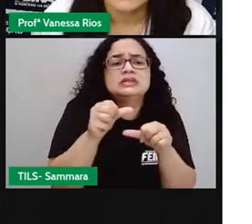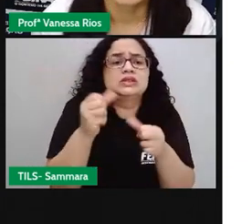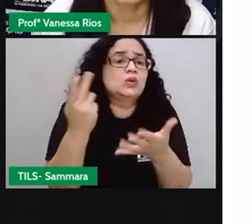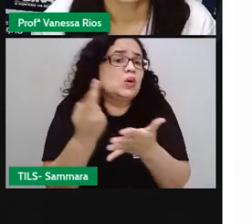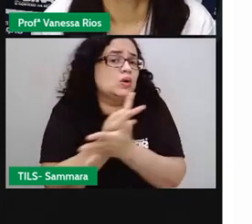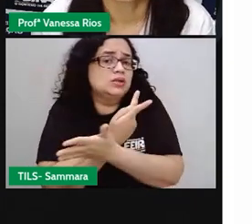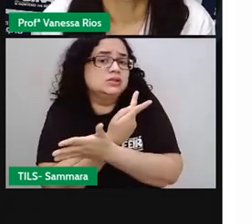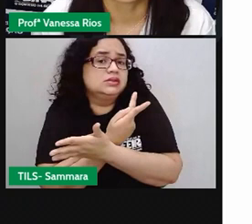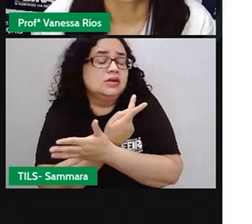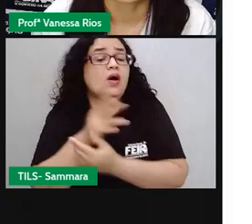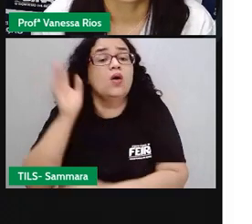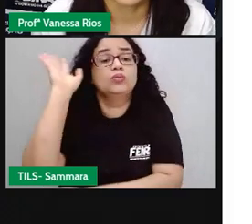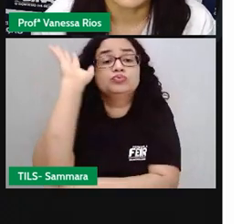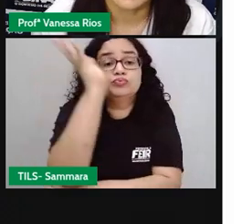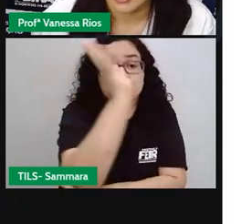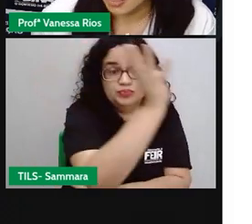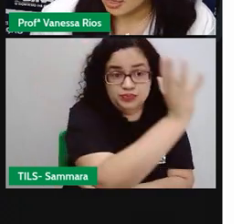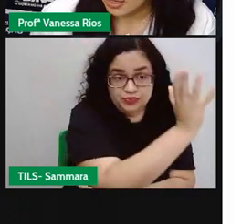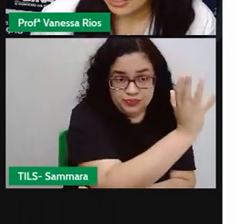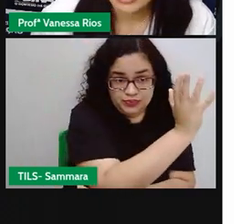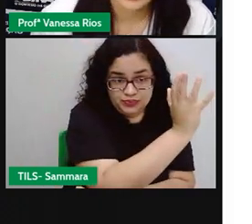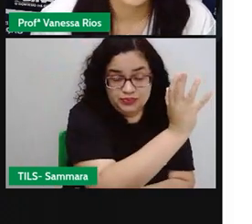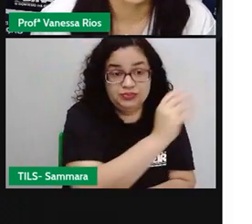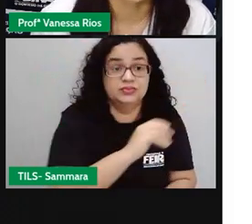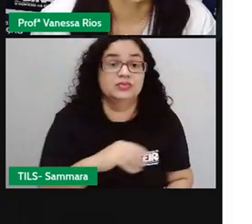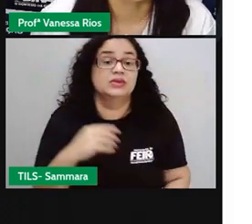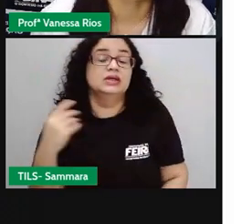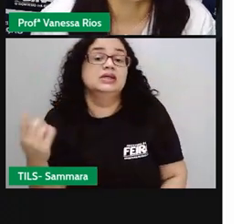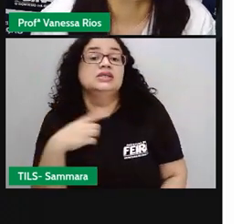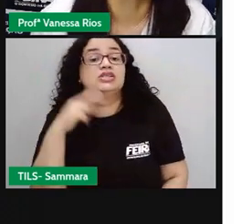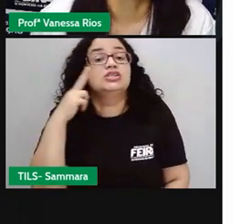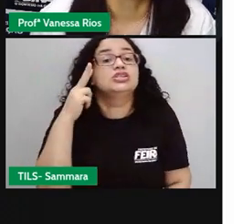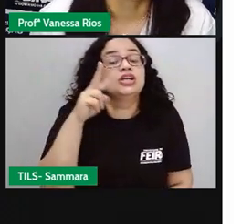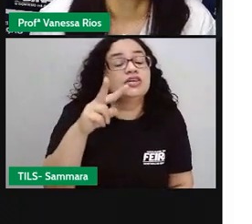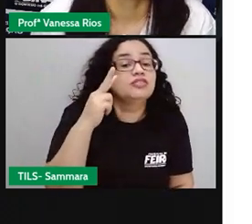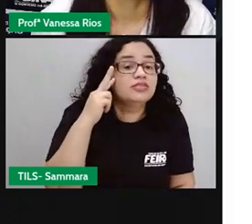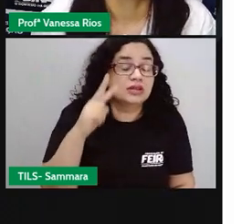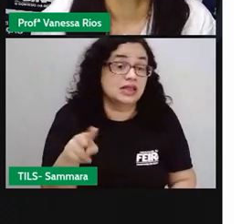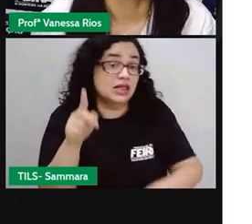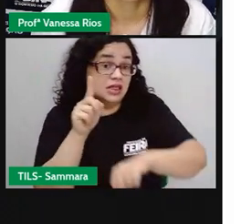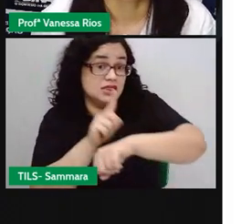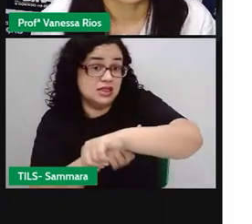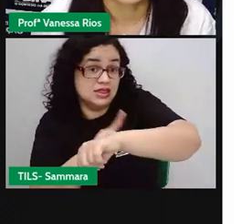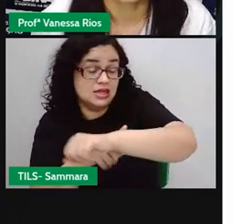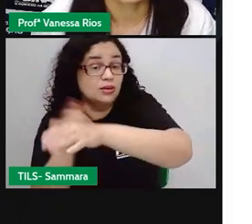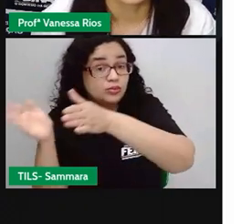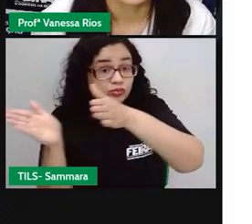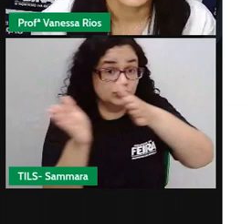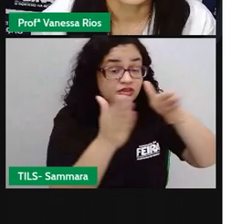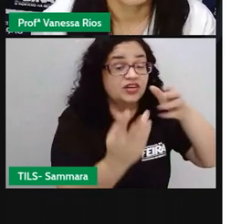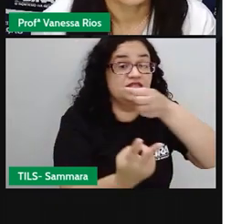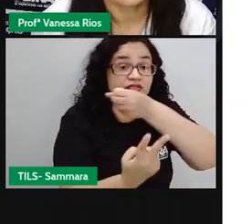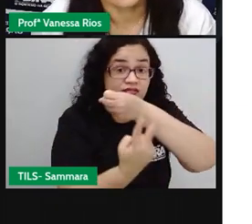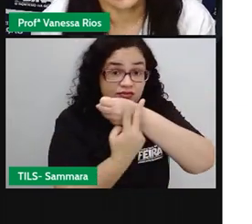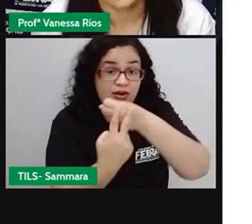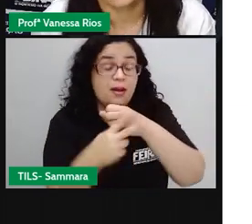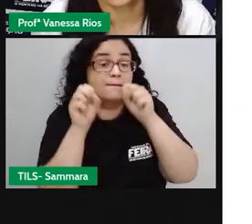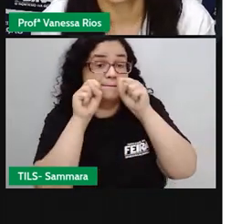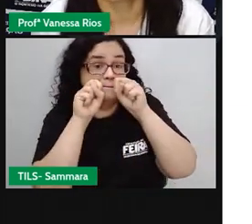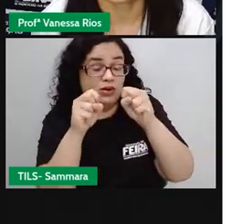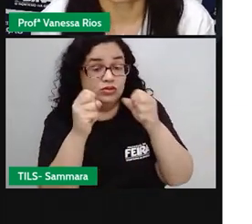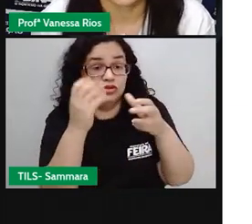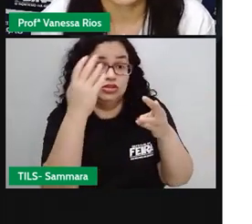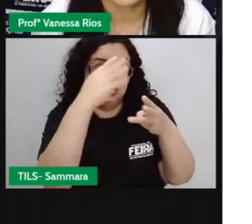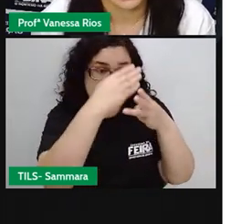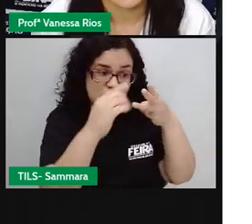ou fenômeno da natureza. E a gente já viu que os tempos verbais, eles podem ser